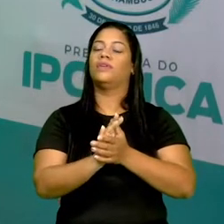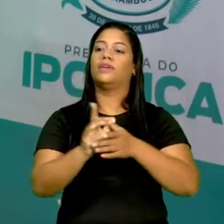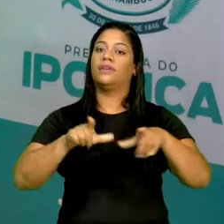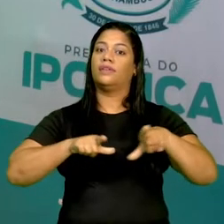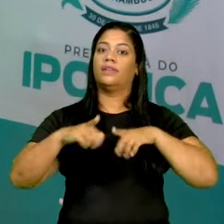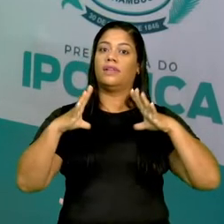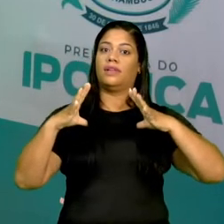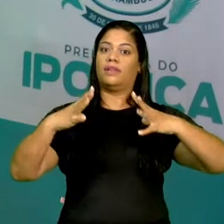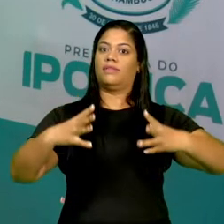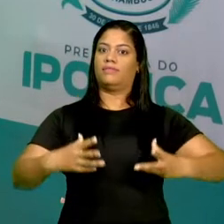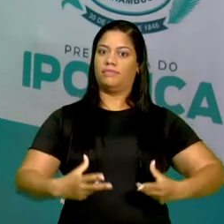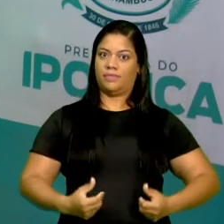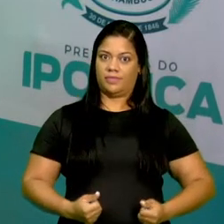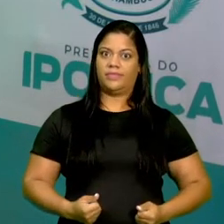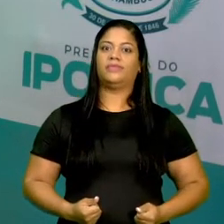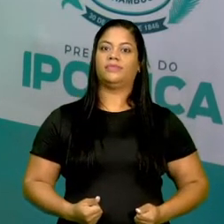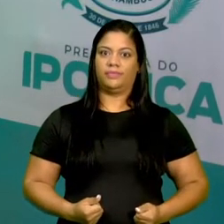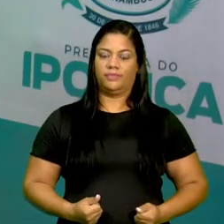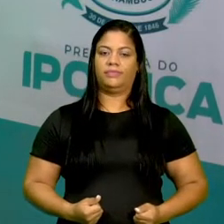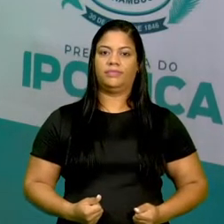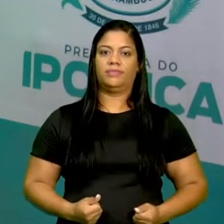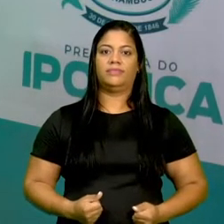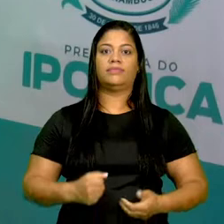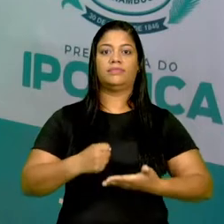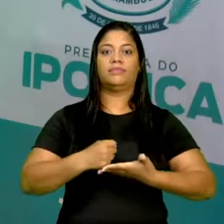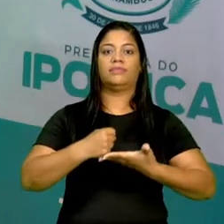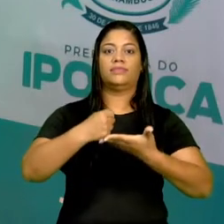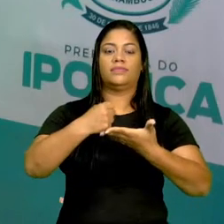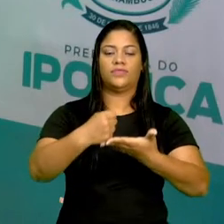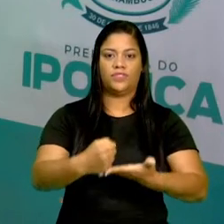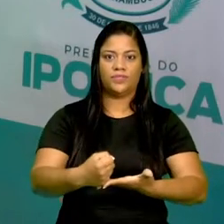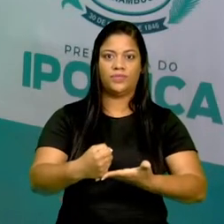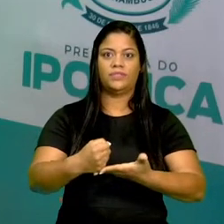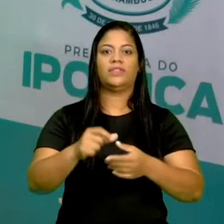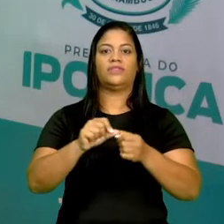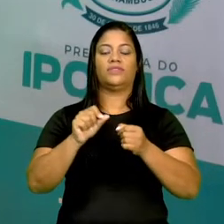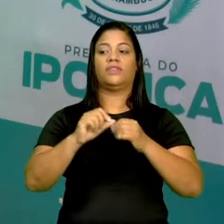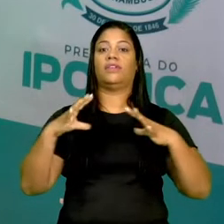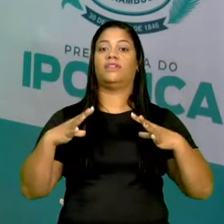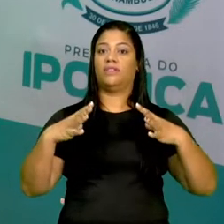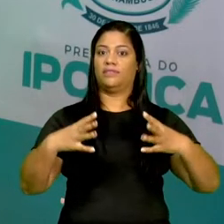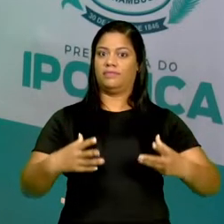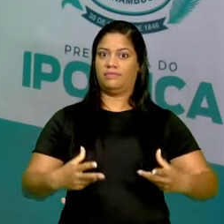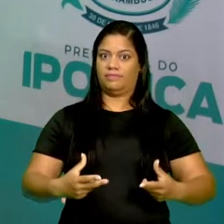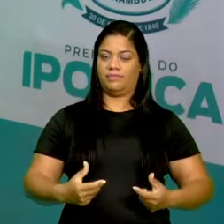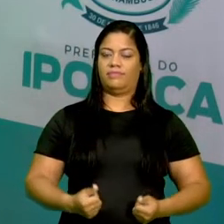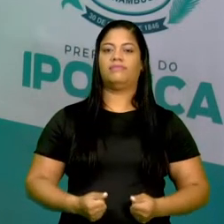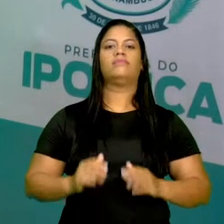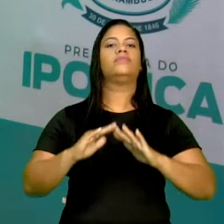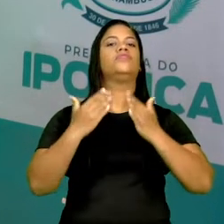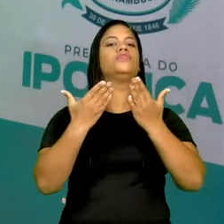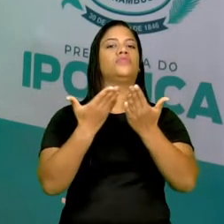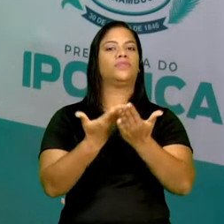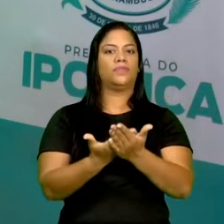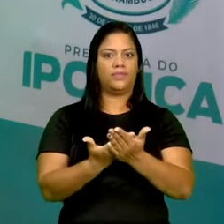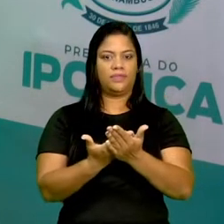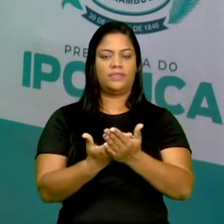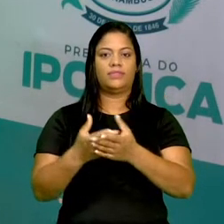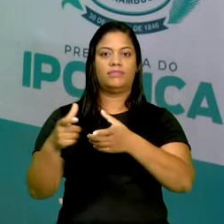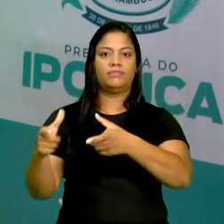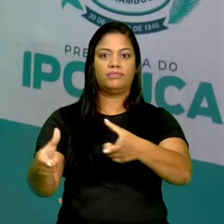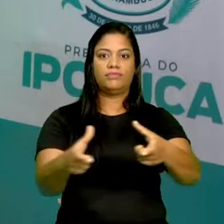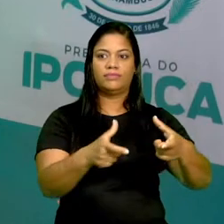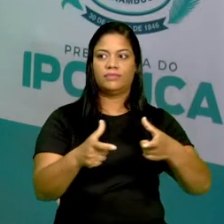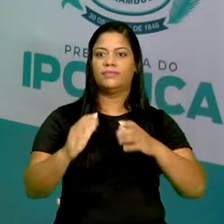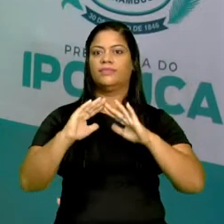desempenham? Eles auxiliam, eles fazem a limpeza da nossa escola, do nosso ambiente.